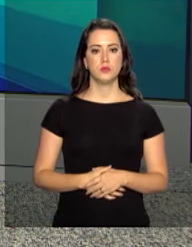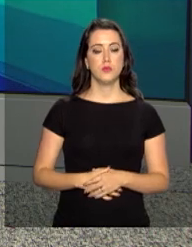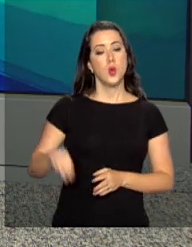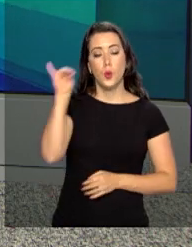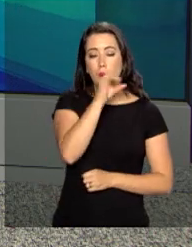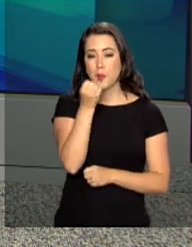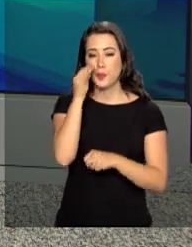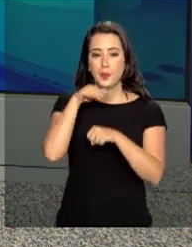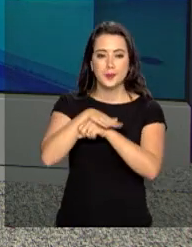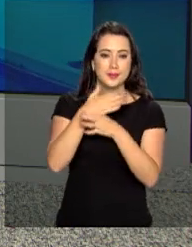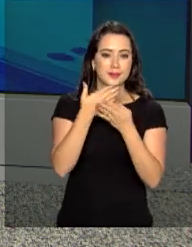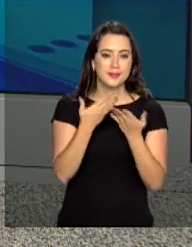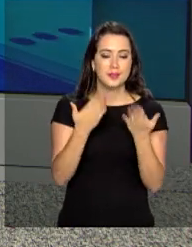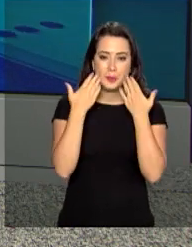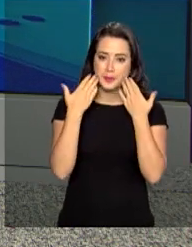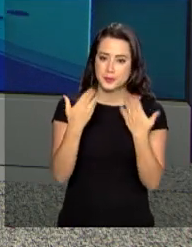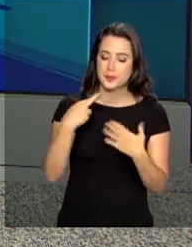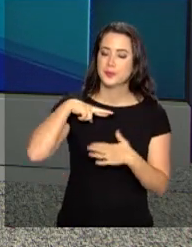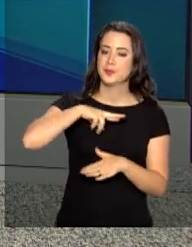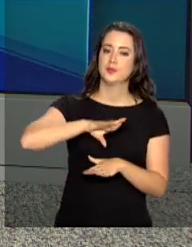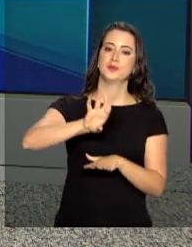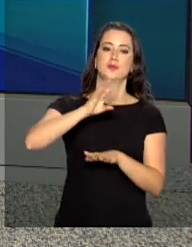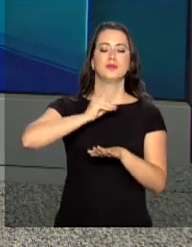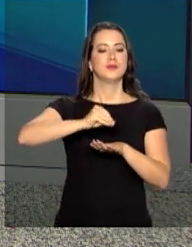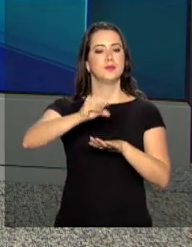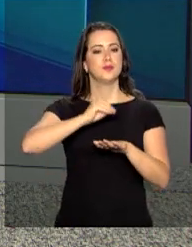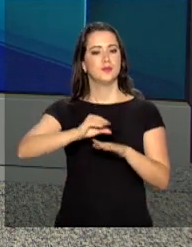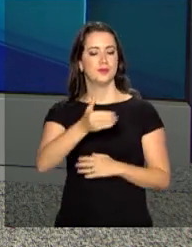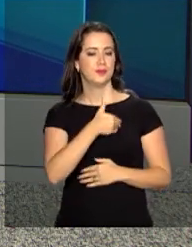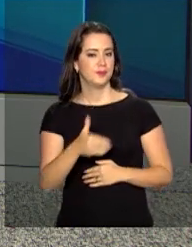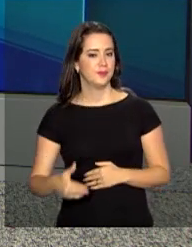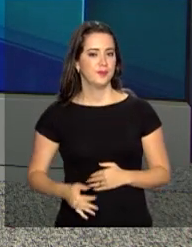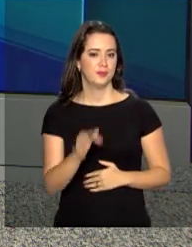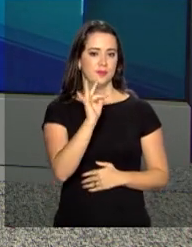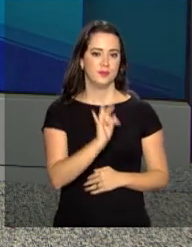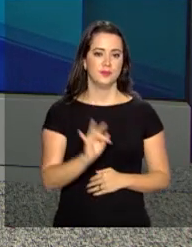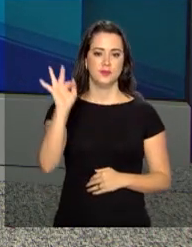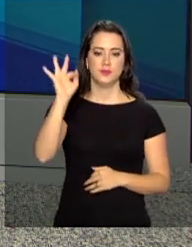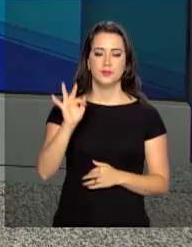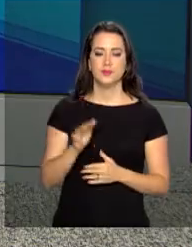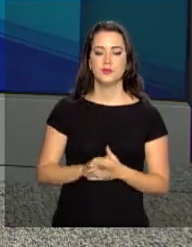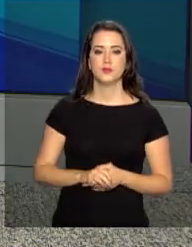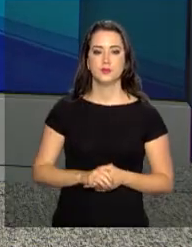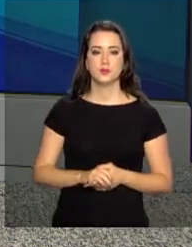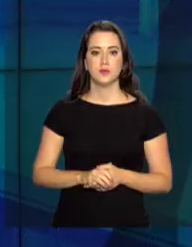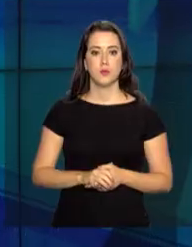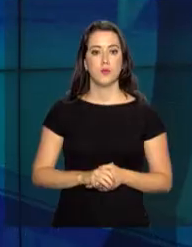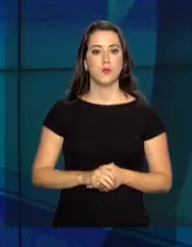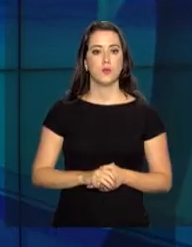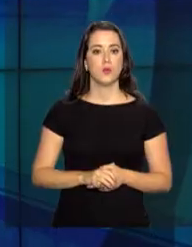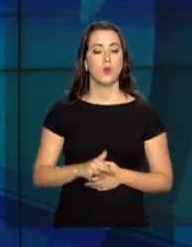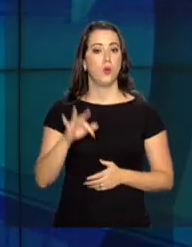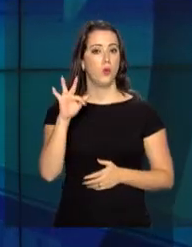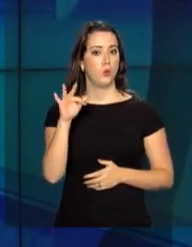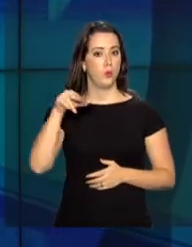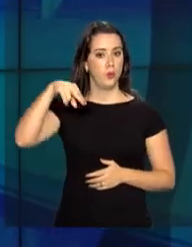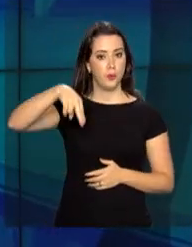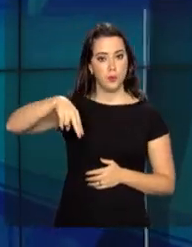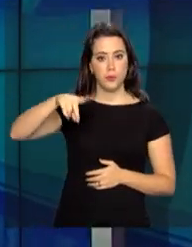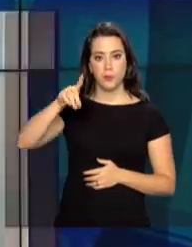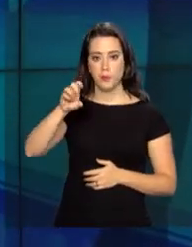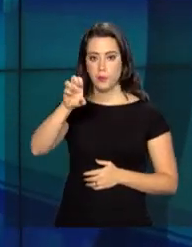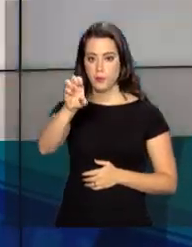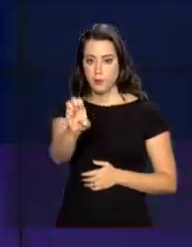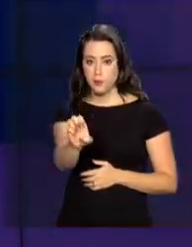Olá, boa noite no ar mais uma edição do repórter NBR com as notícias do governo federal. O Fundo Nacional